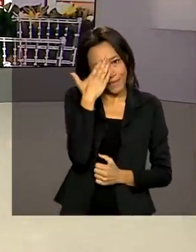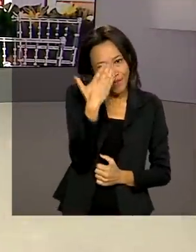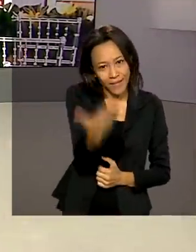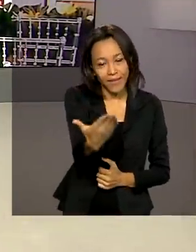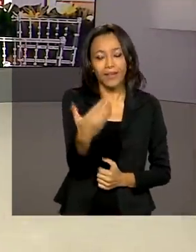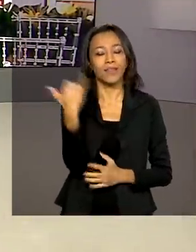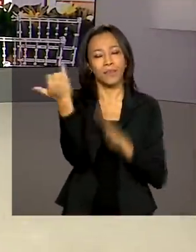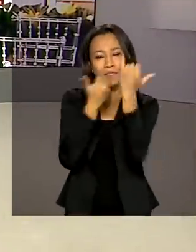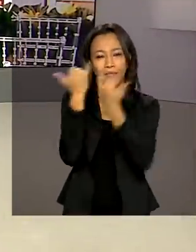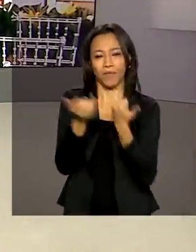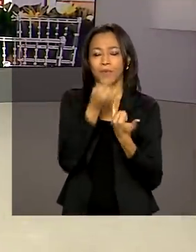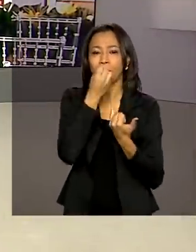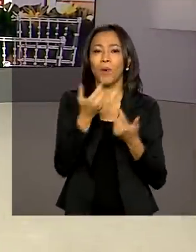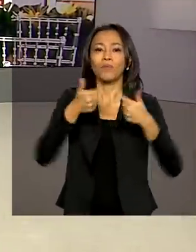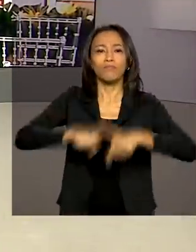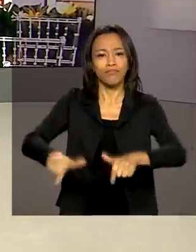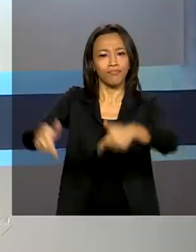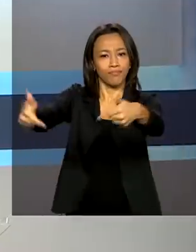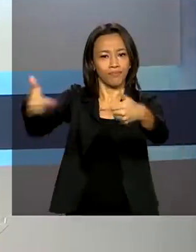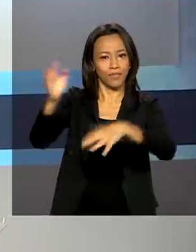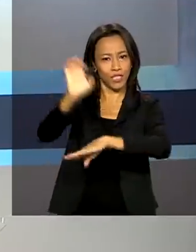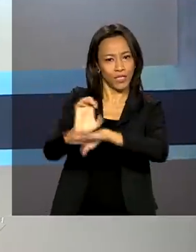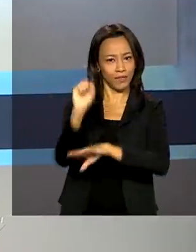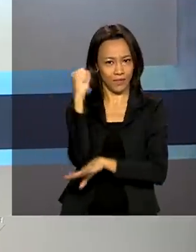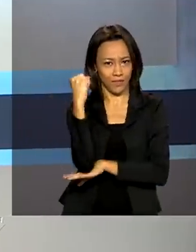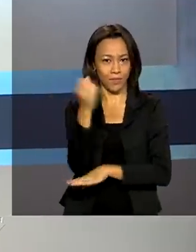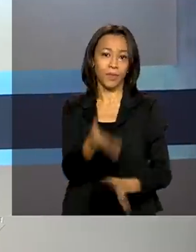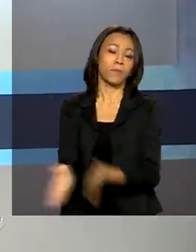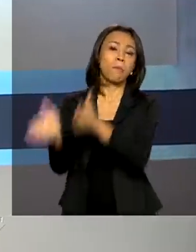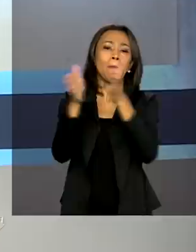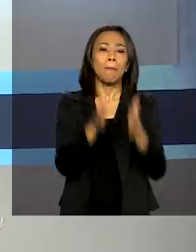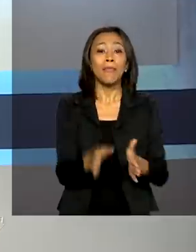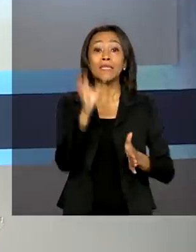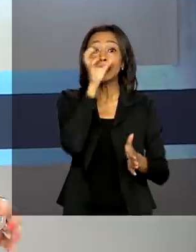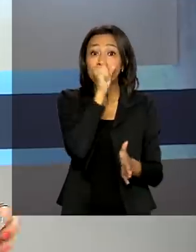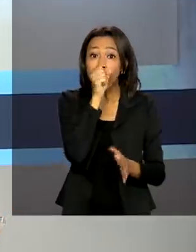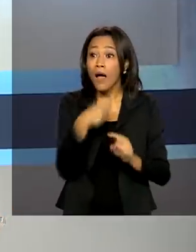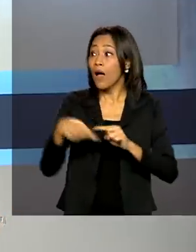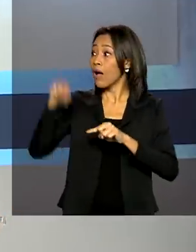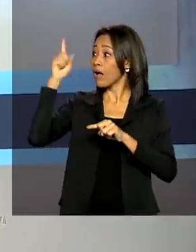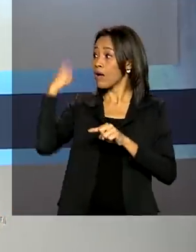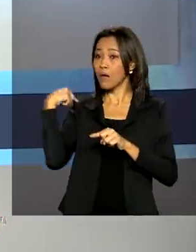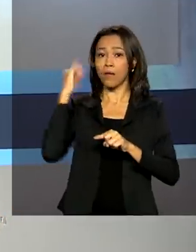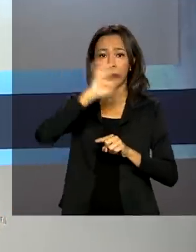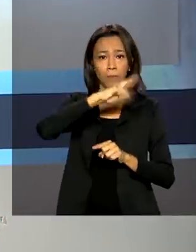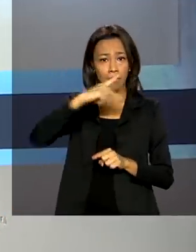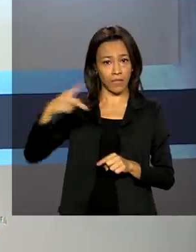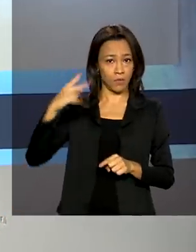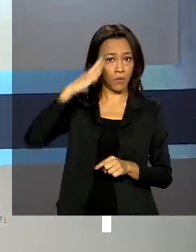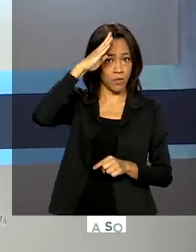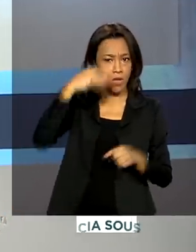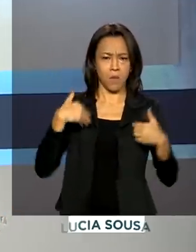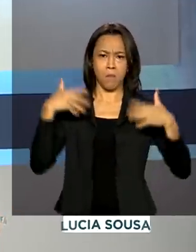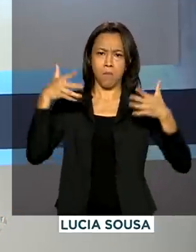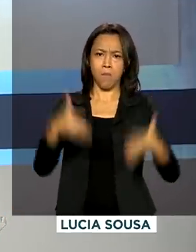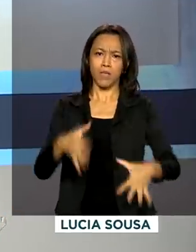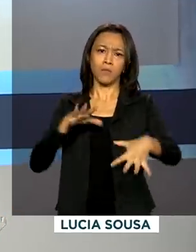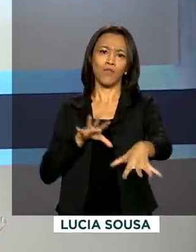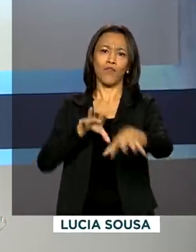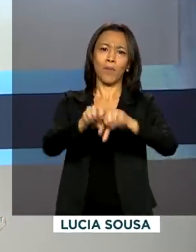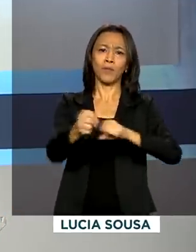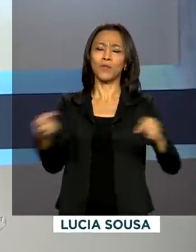informações. Bom trabalho para você aí no Sergipe. E no sábado, o presidente Jair Bolsonaro participou da formatura de novos